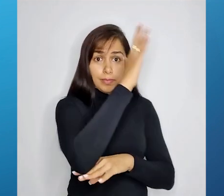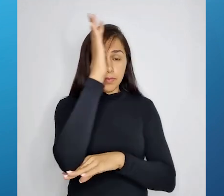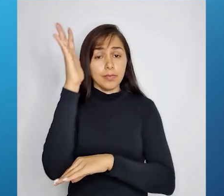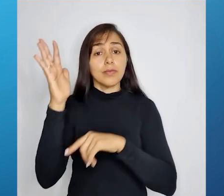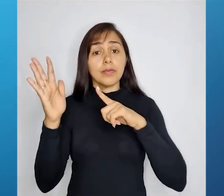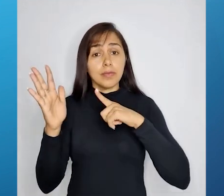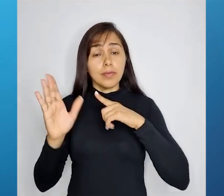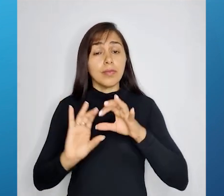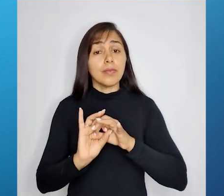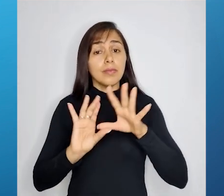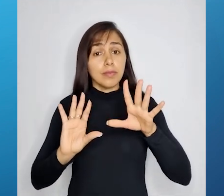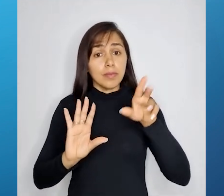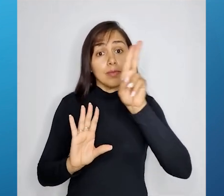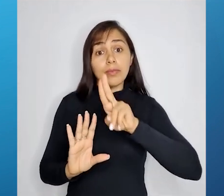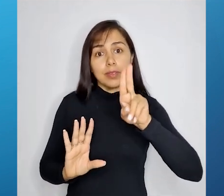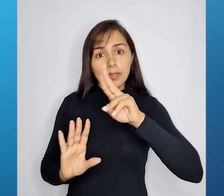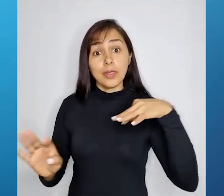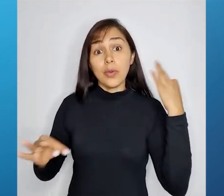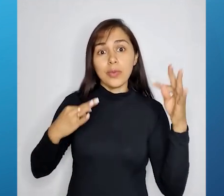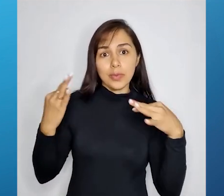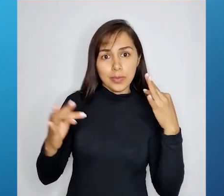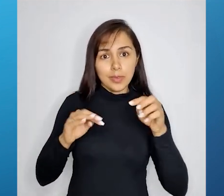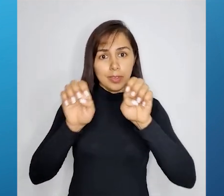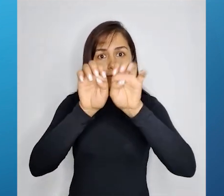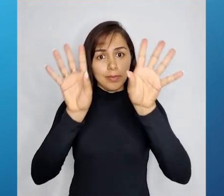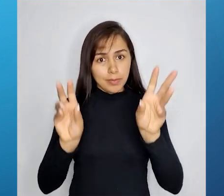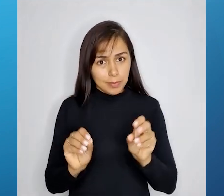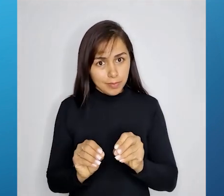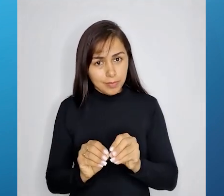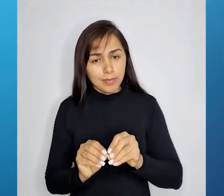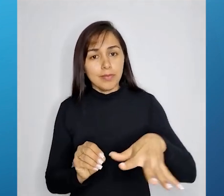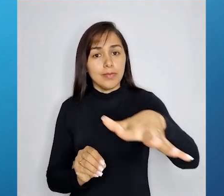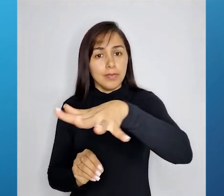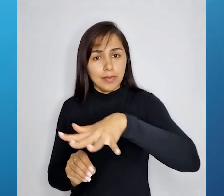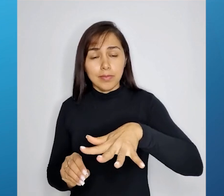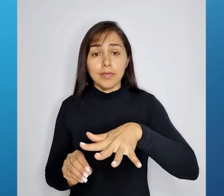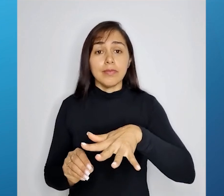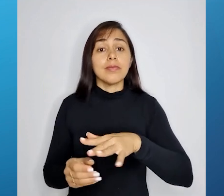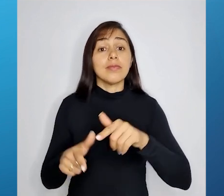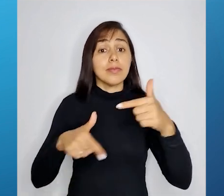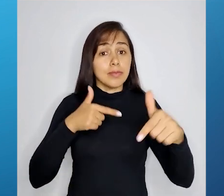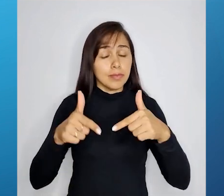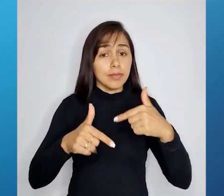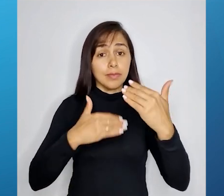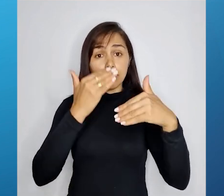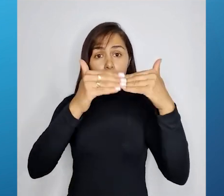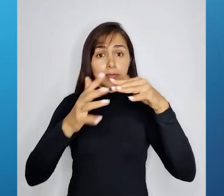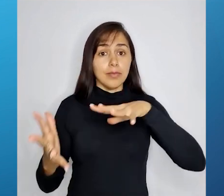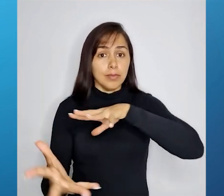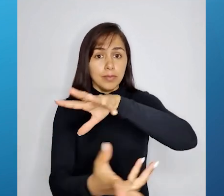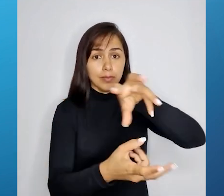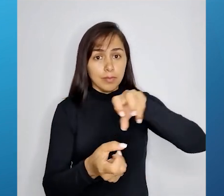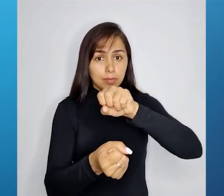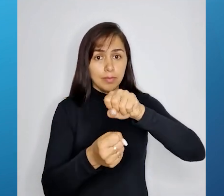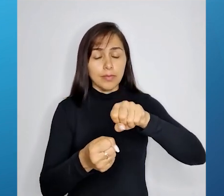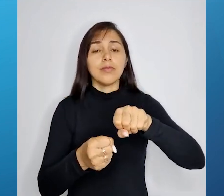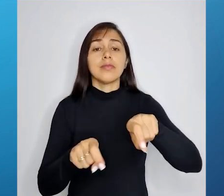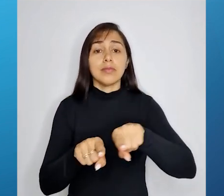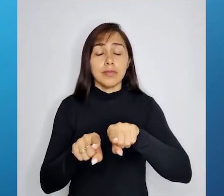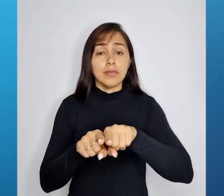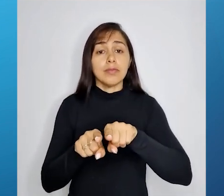de serem trabalhadas, por exemplo, o ecoturismo na região, trabalhando ali o desenvolvimento sustentável, a extração também